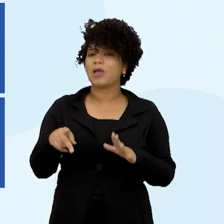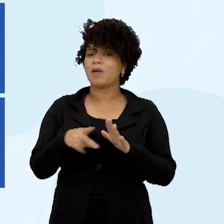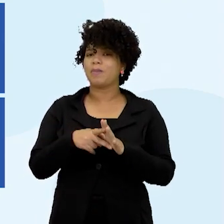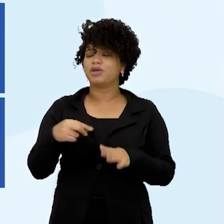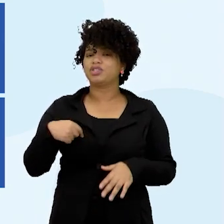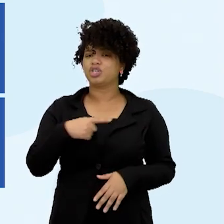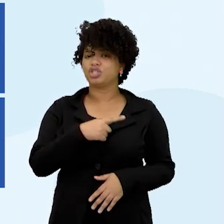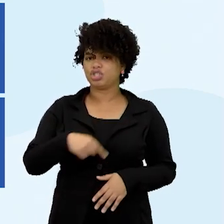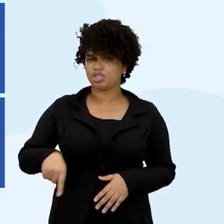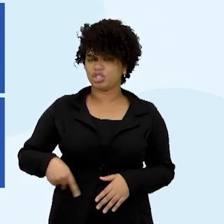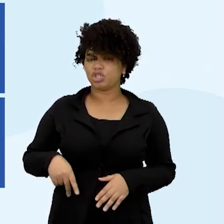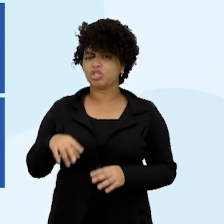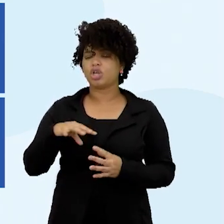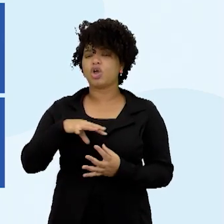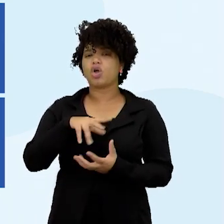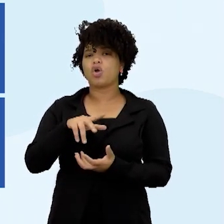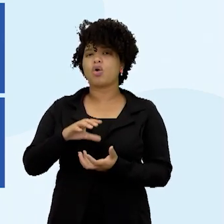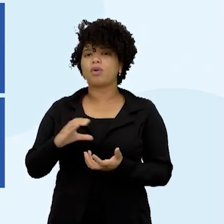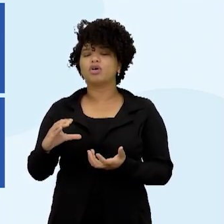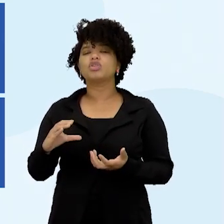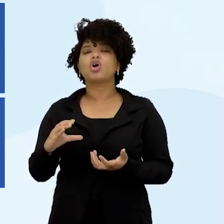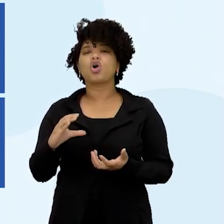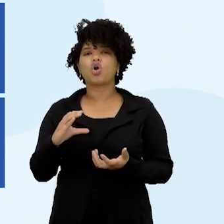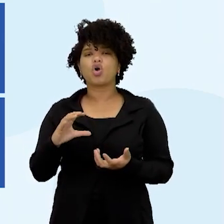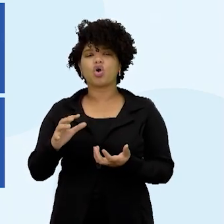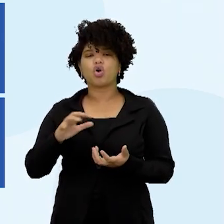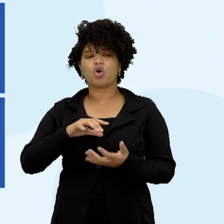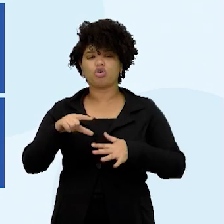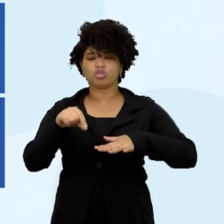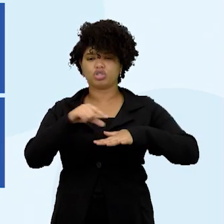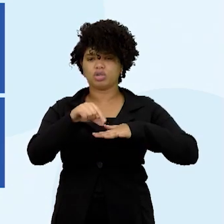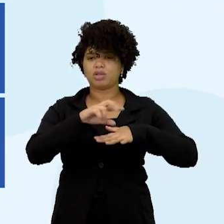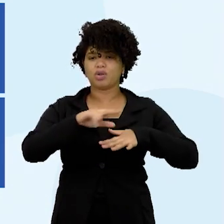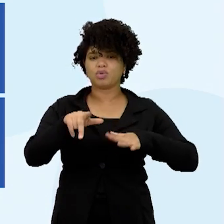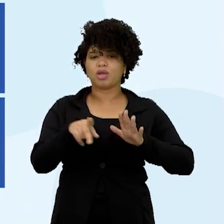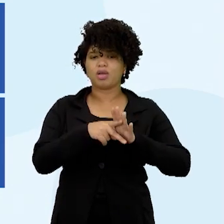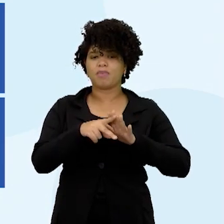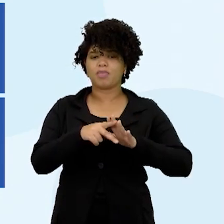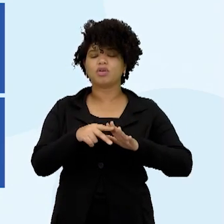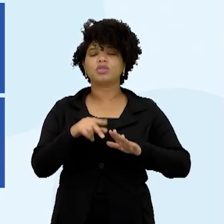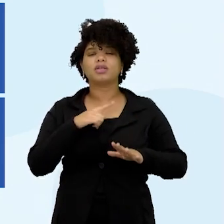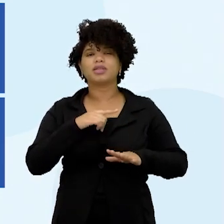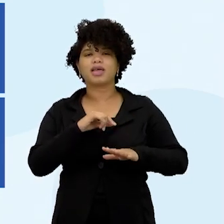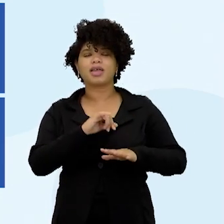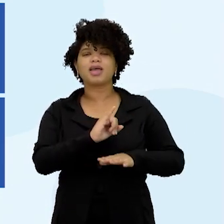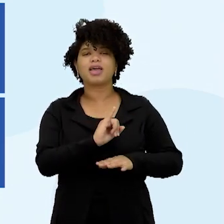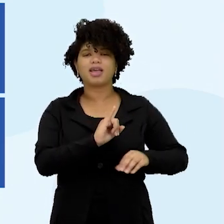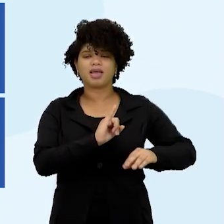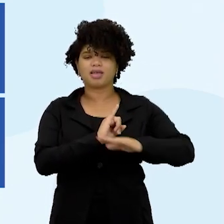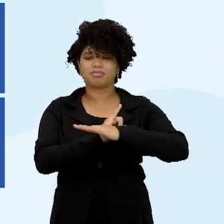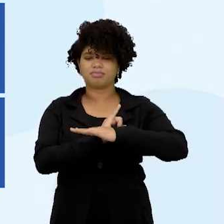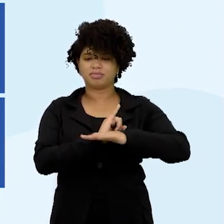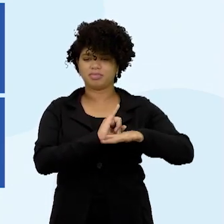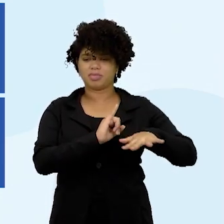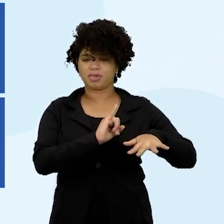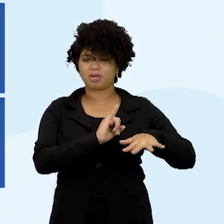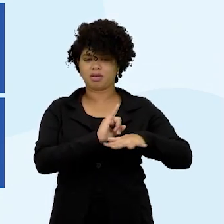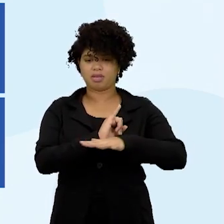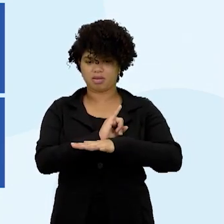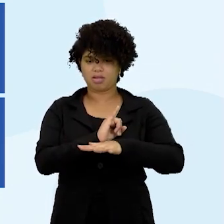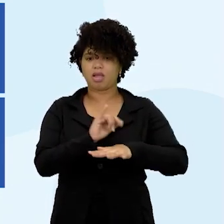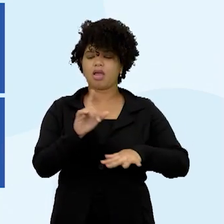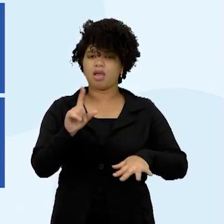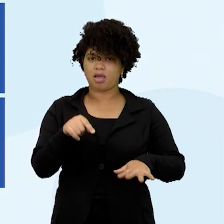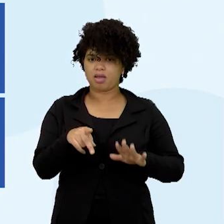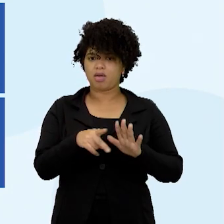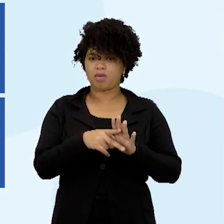continental, ela é insular. É a Ilha de Formosa. O pessoal também fala Ilha de Formosa. Localizada na Ilha de Formosa,